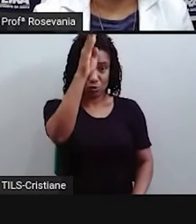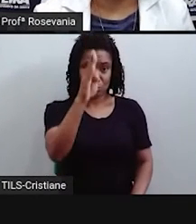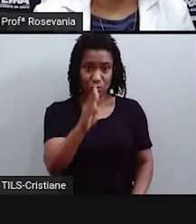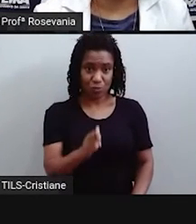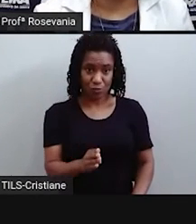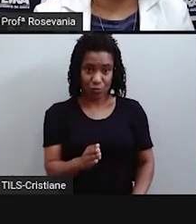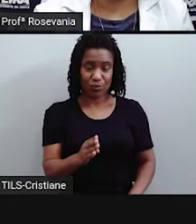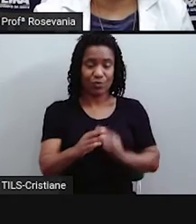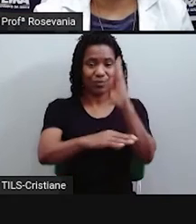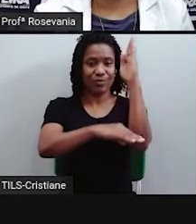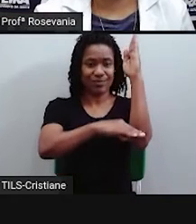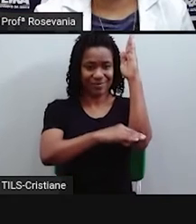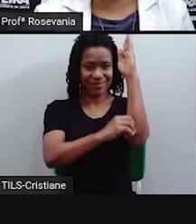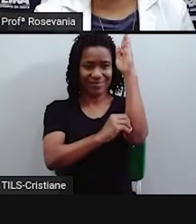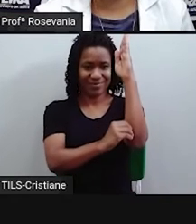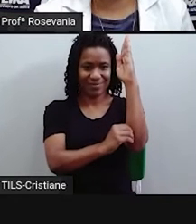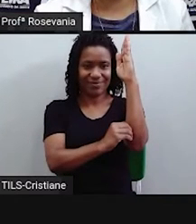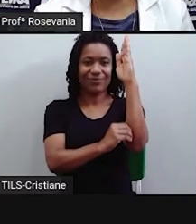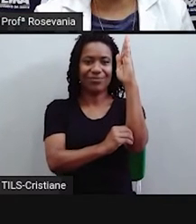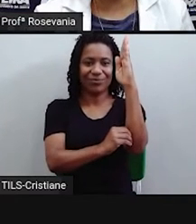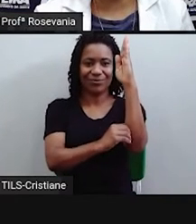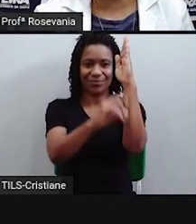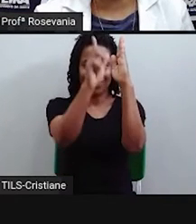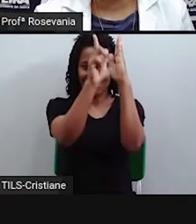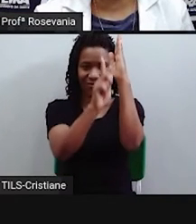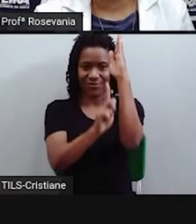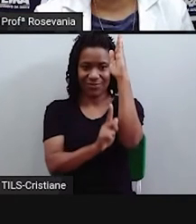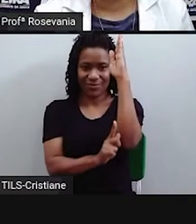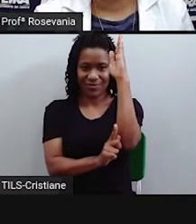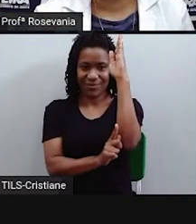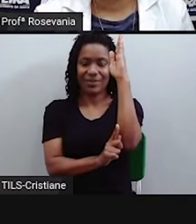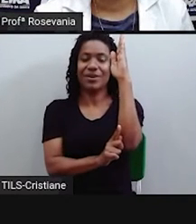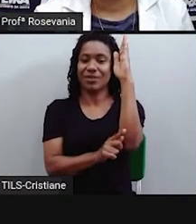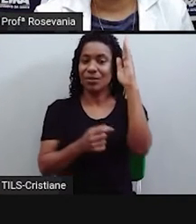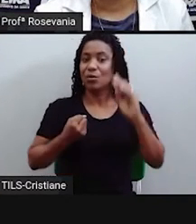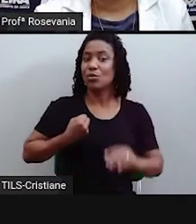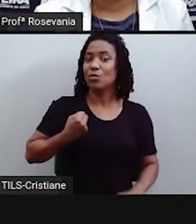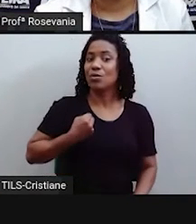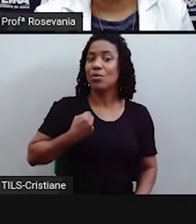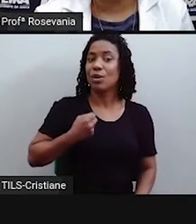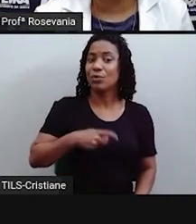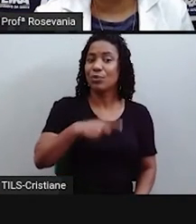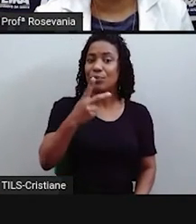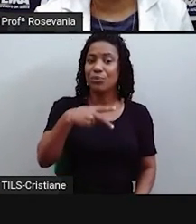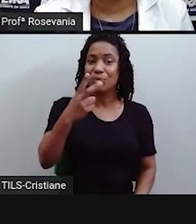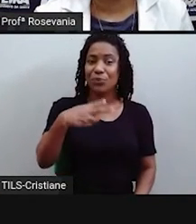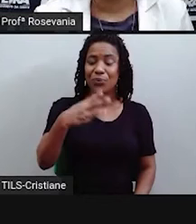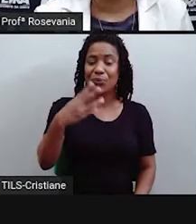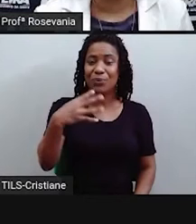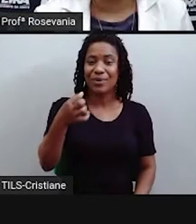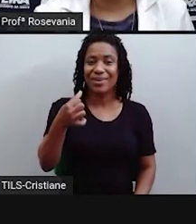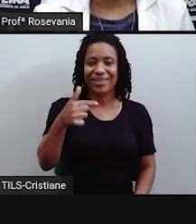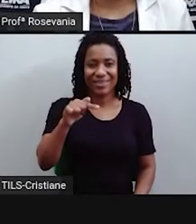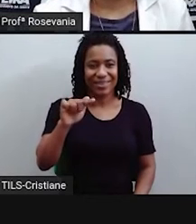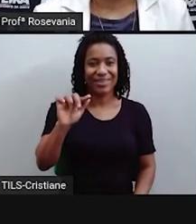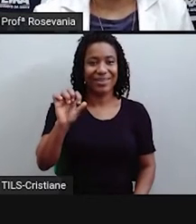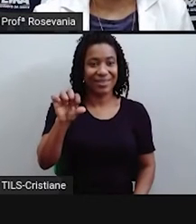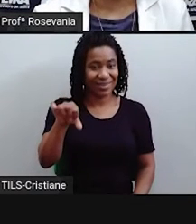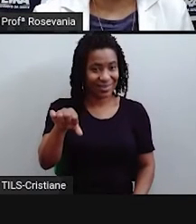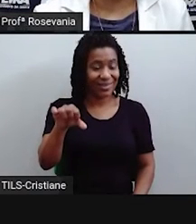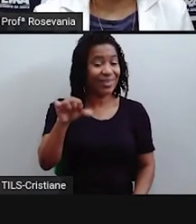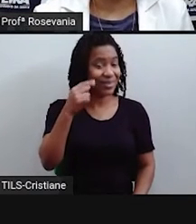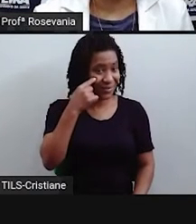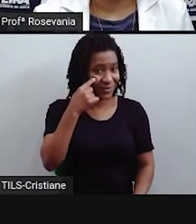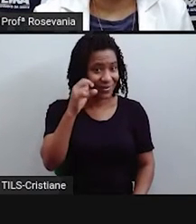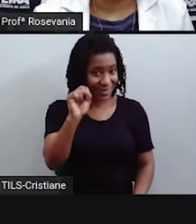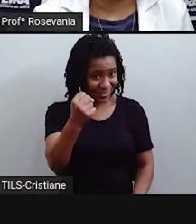vou ter a mesma dinâmica. Aqui, agora, eu já vou ter um, dois, três, quatro, cinco, seis, sete, oito. Só que,